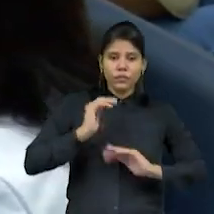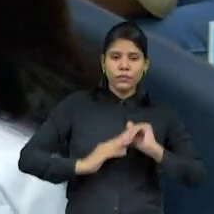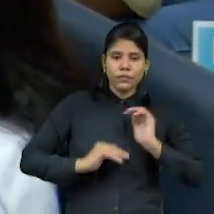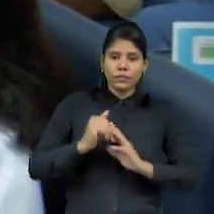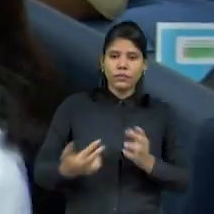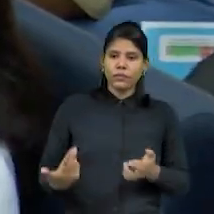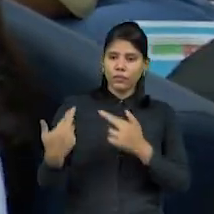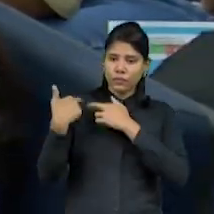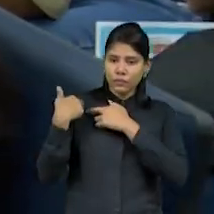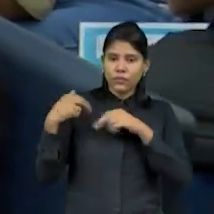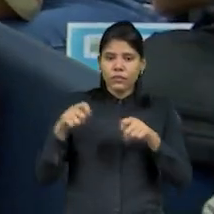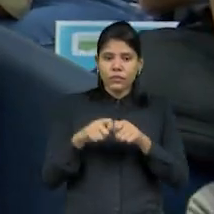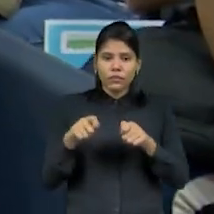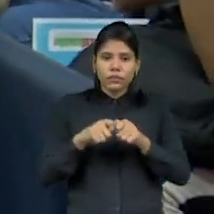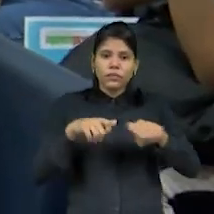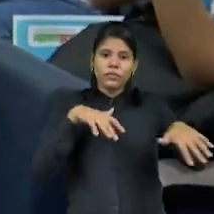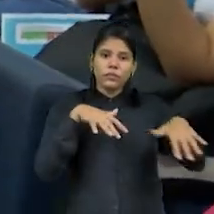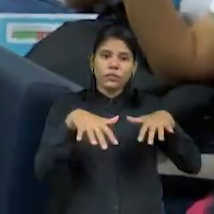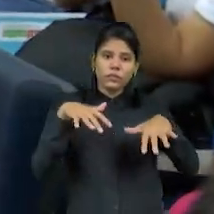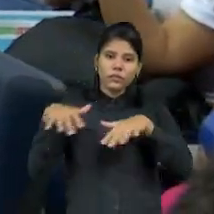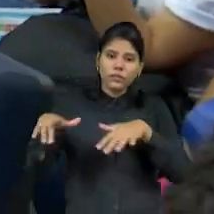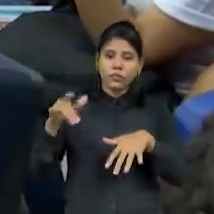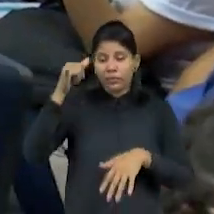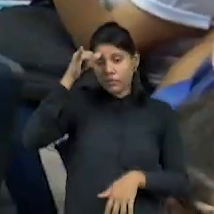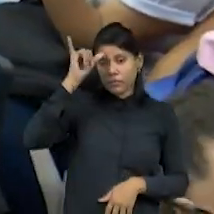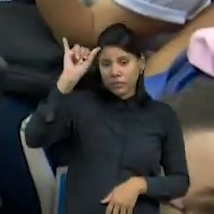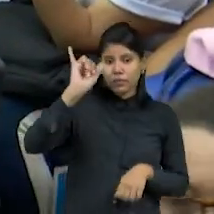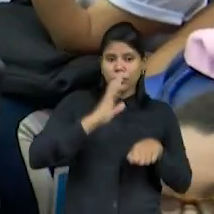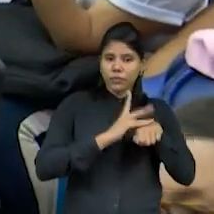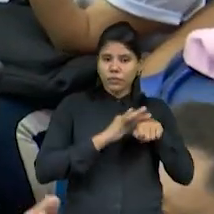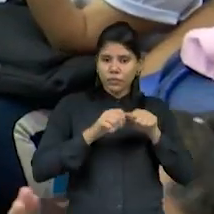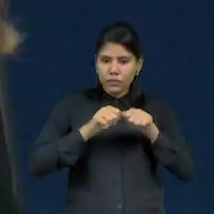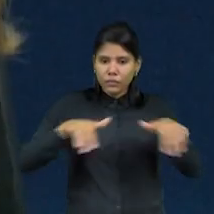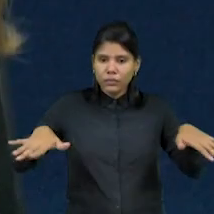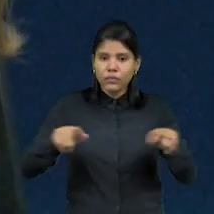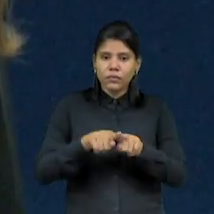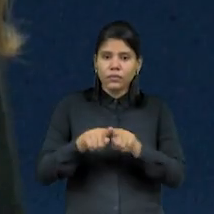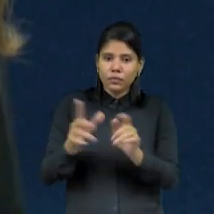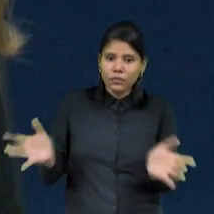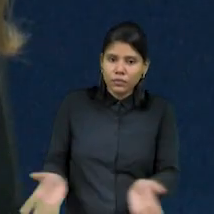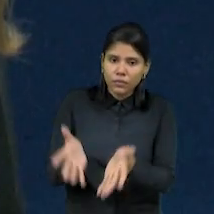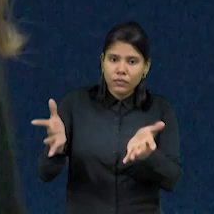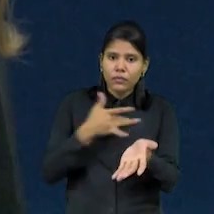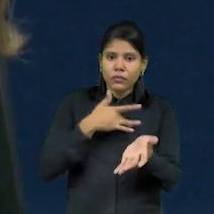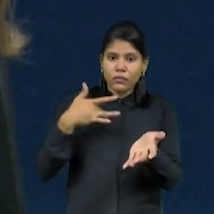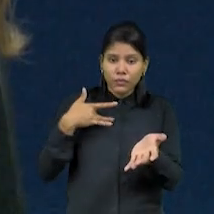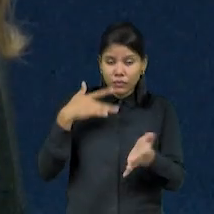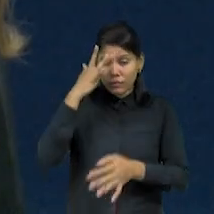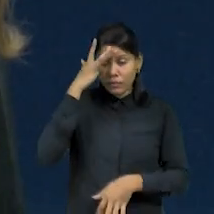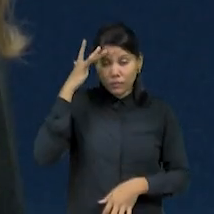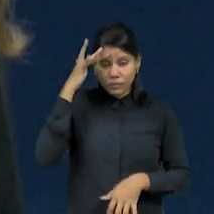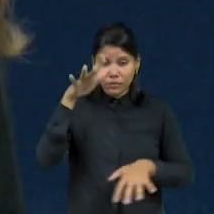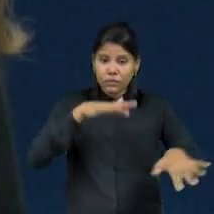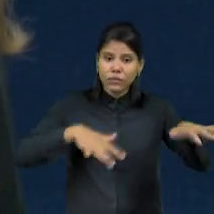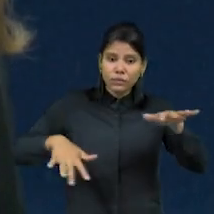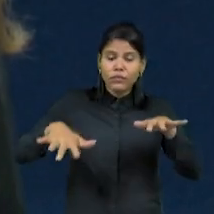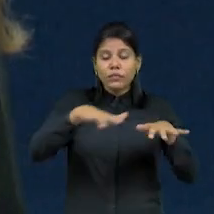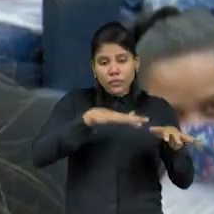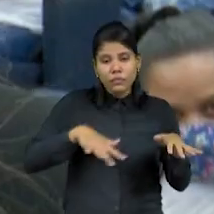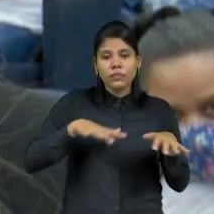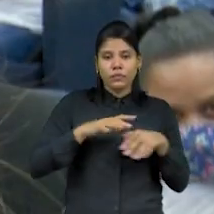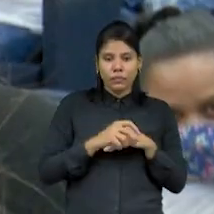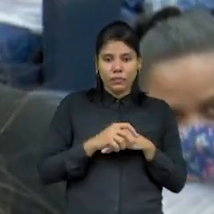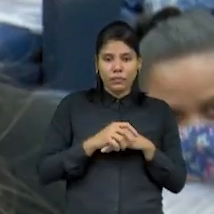realizar atividades que previnam doenças e promovam a saúde das pessoas. A terceira secretária da mesa diretora acompanhou a